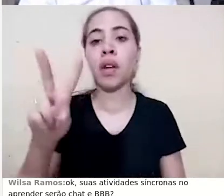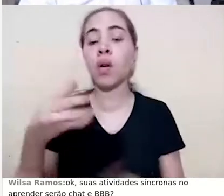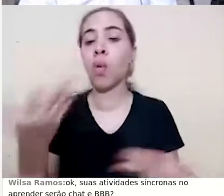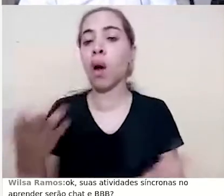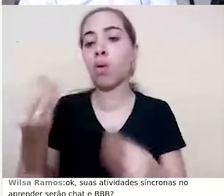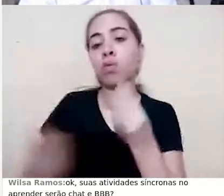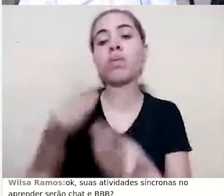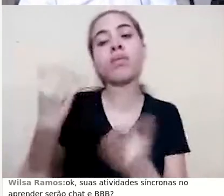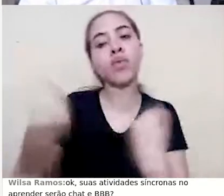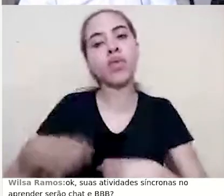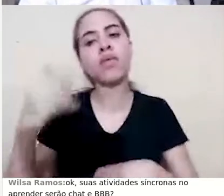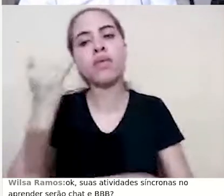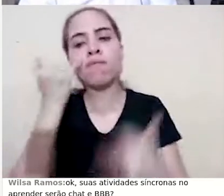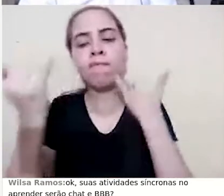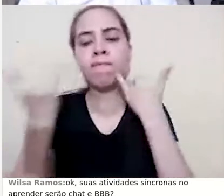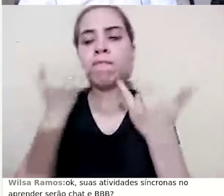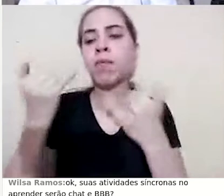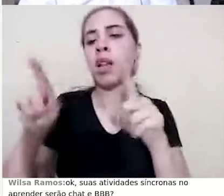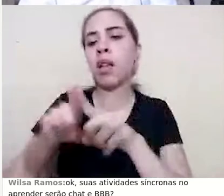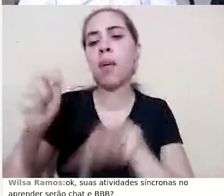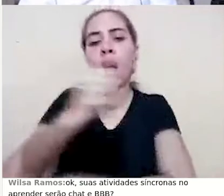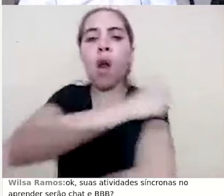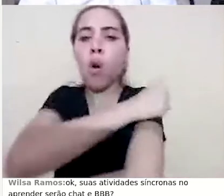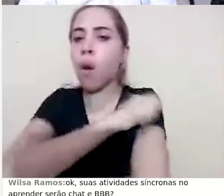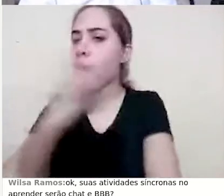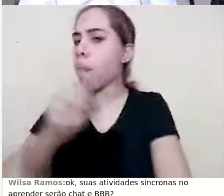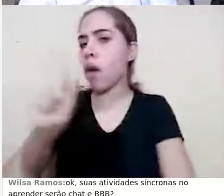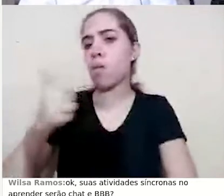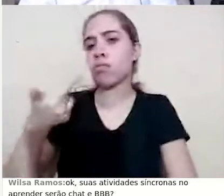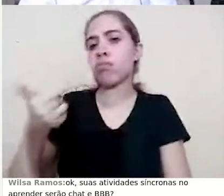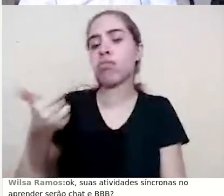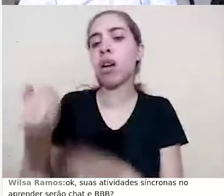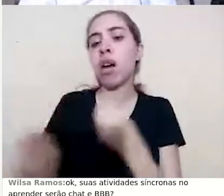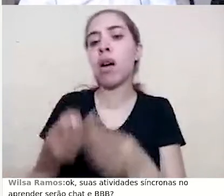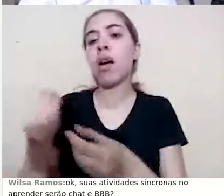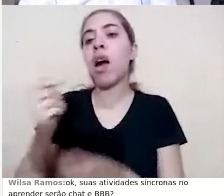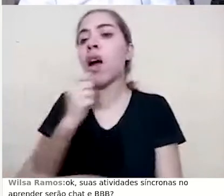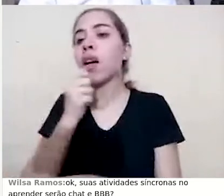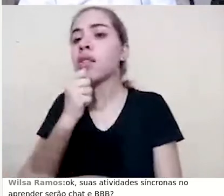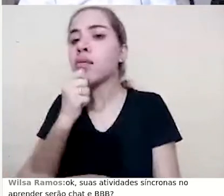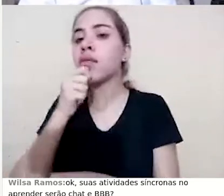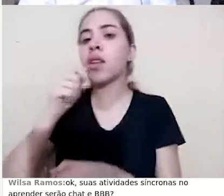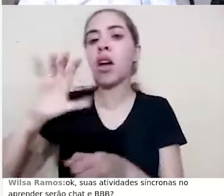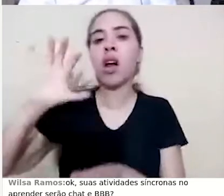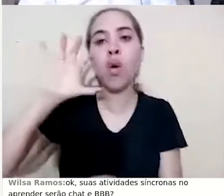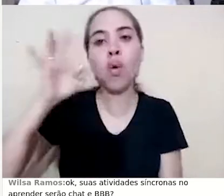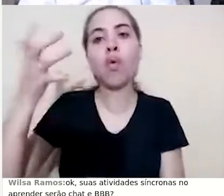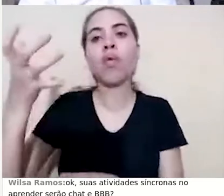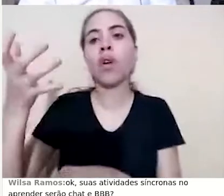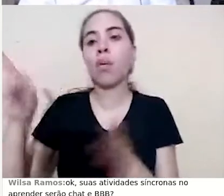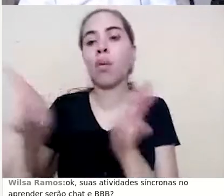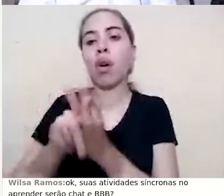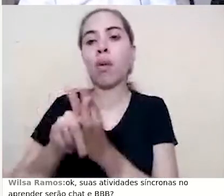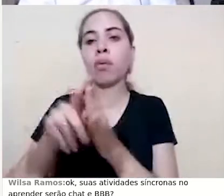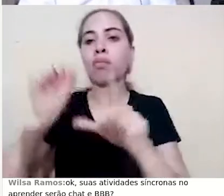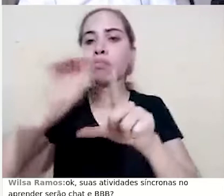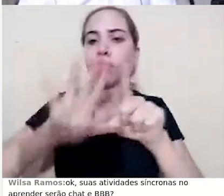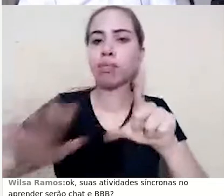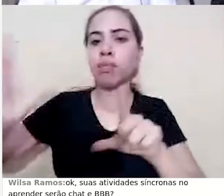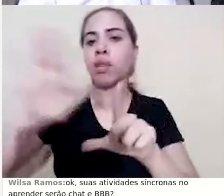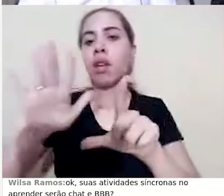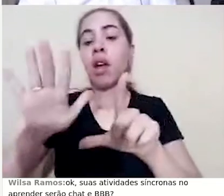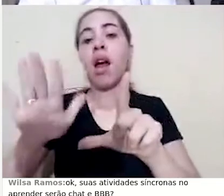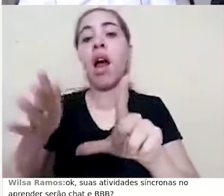identificar quais alunos que não possuem recursos ainda realizados, e a própria plataforma me avisa